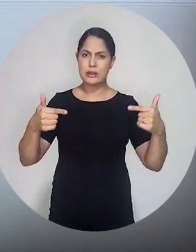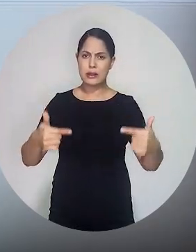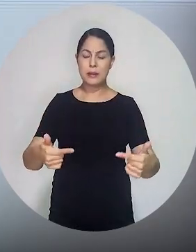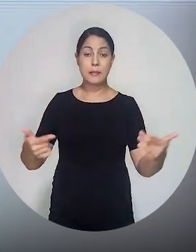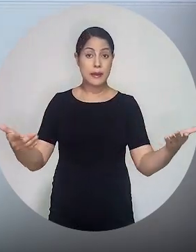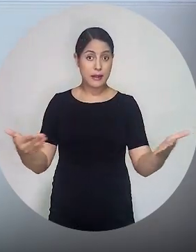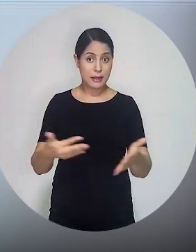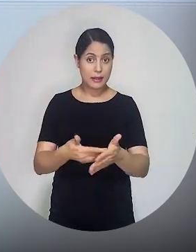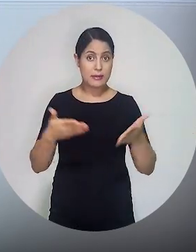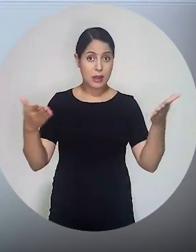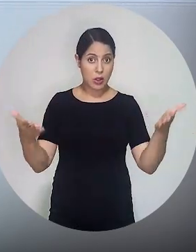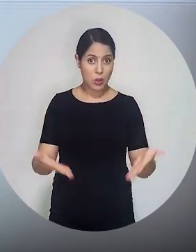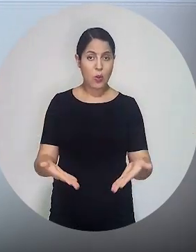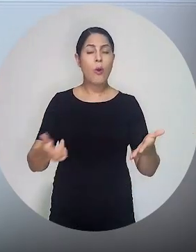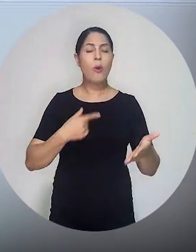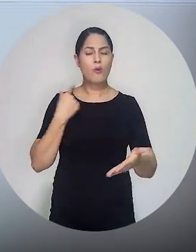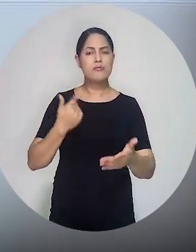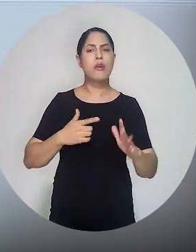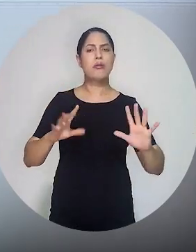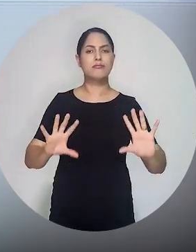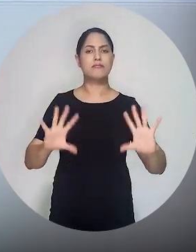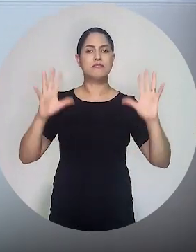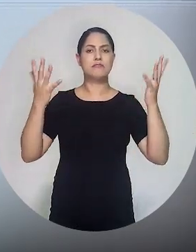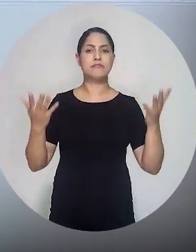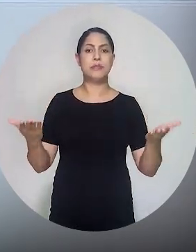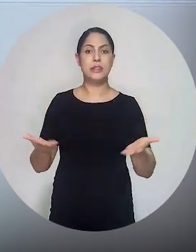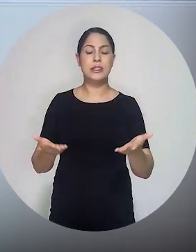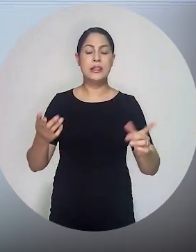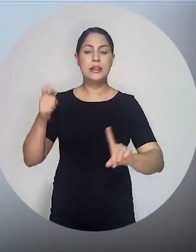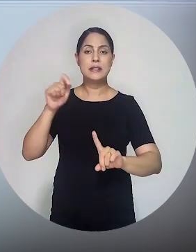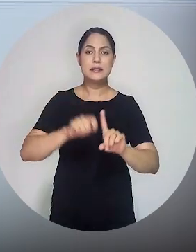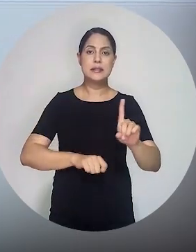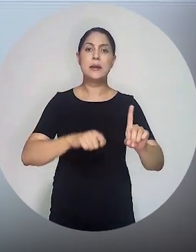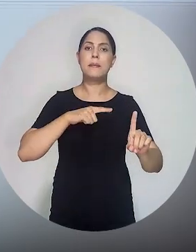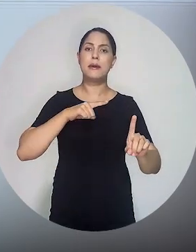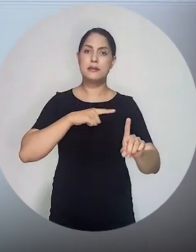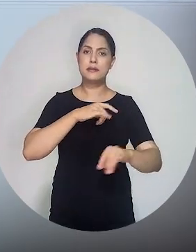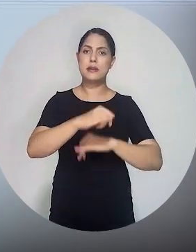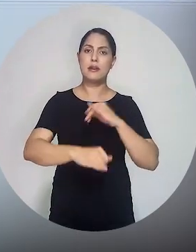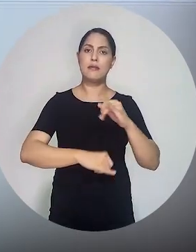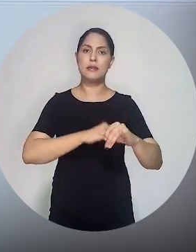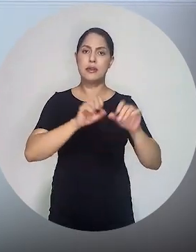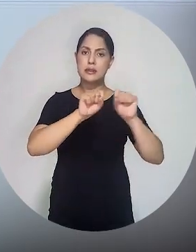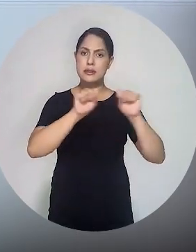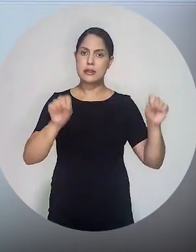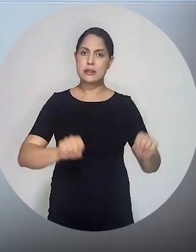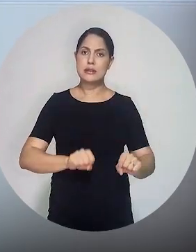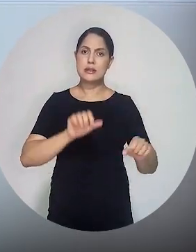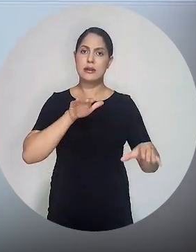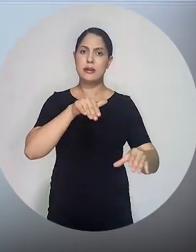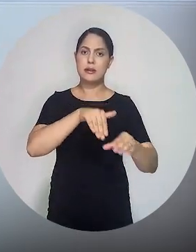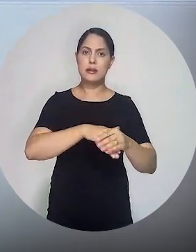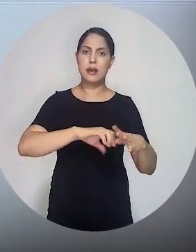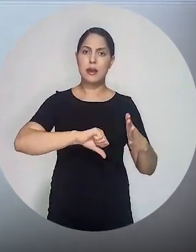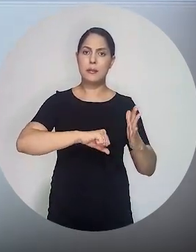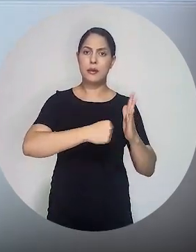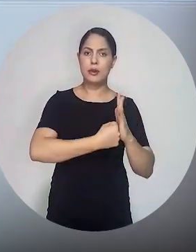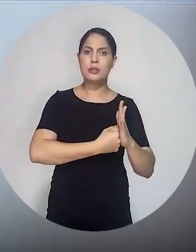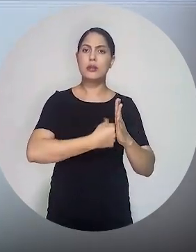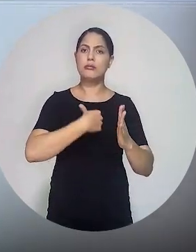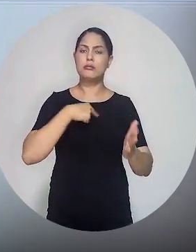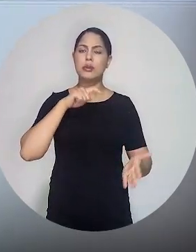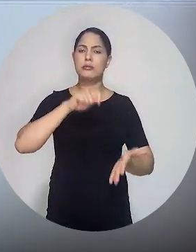continuamos a celebrá-las. No início deste mês, tive a honra de participar da cerimônia de assinatura digital